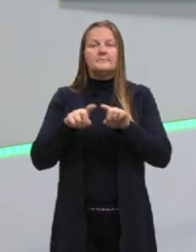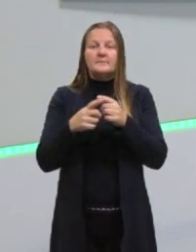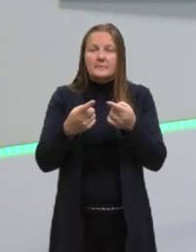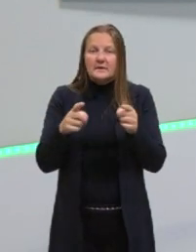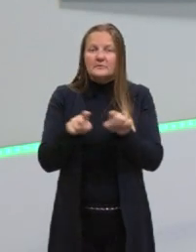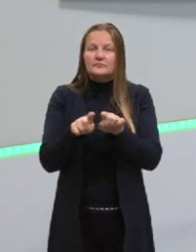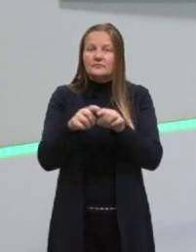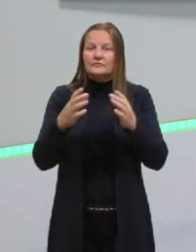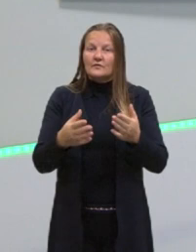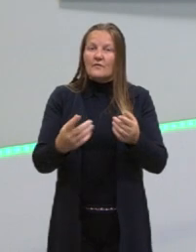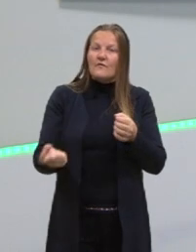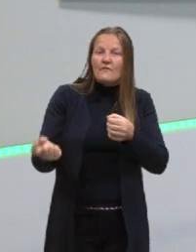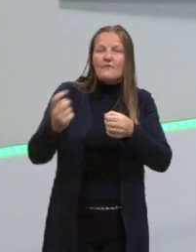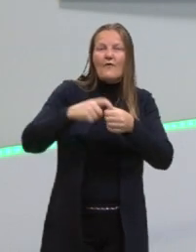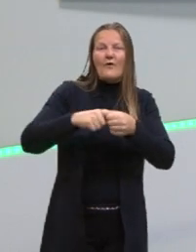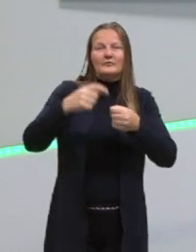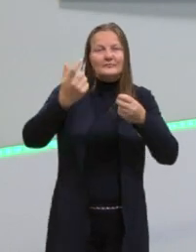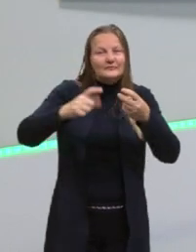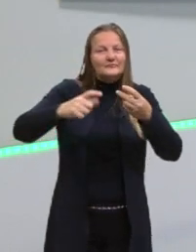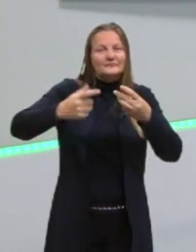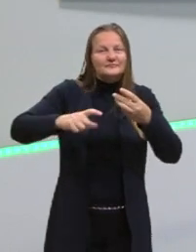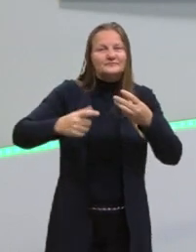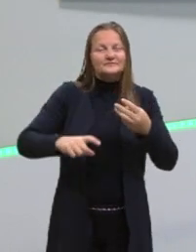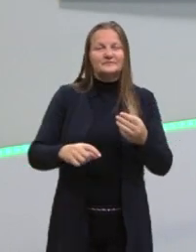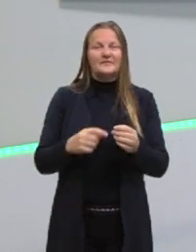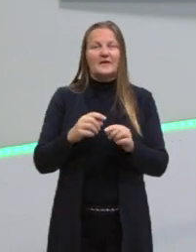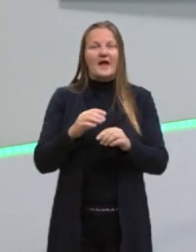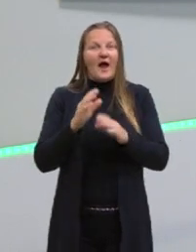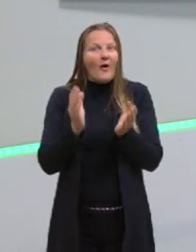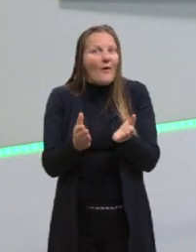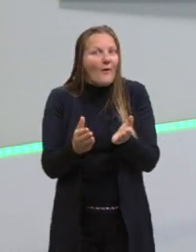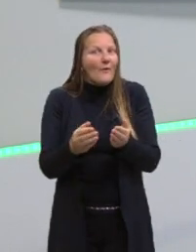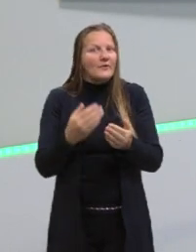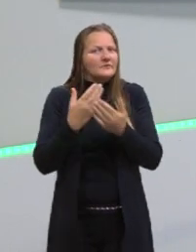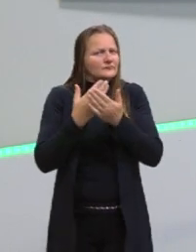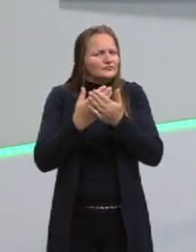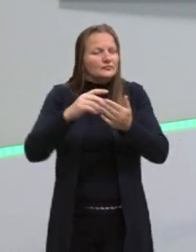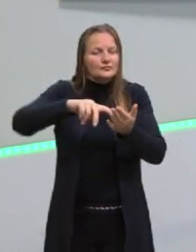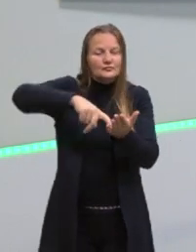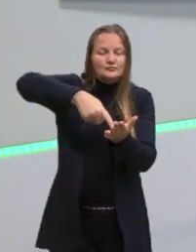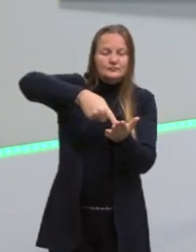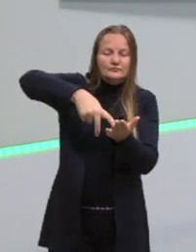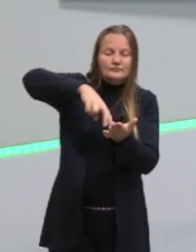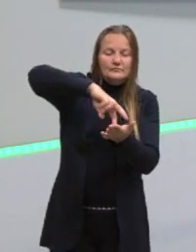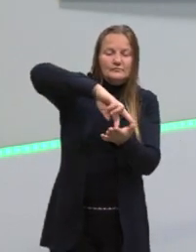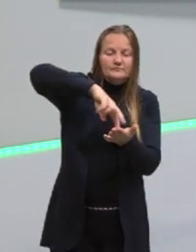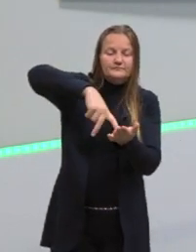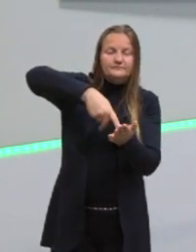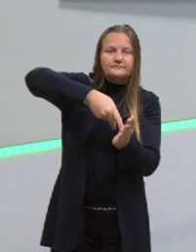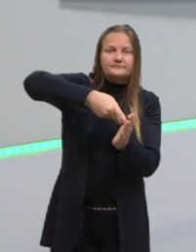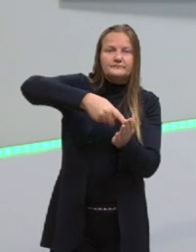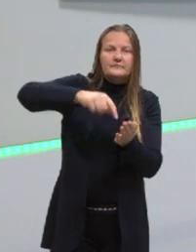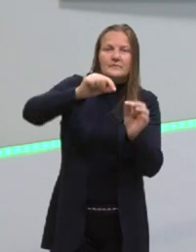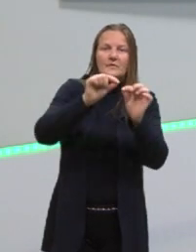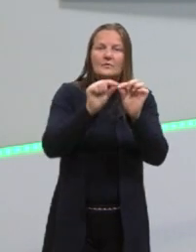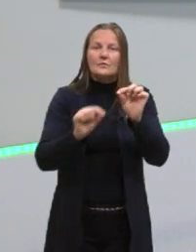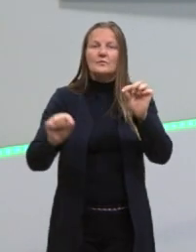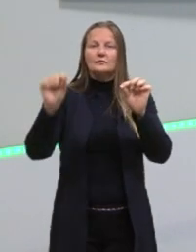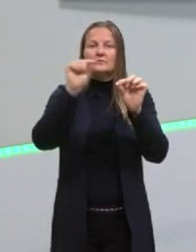elas voltam a se repetir. Principalmente agora, o estudo da circunferência, nós vamos retomar